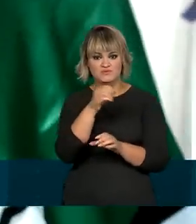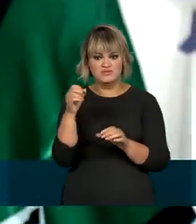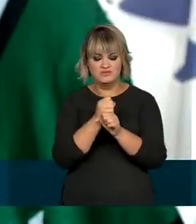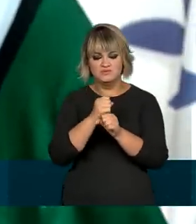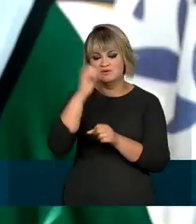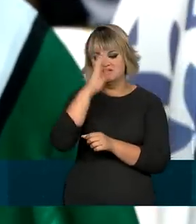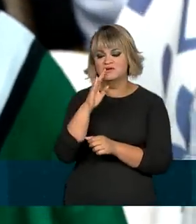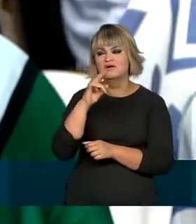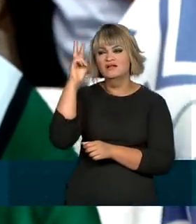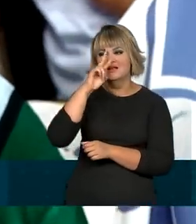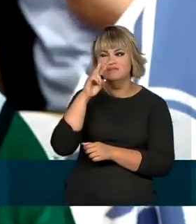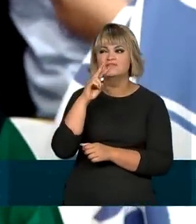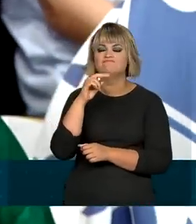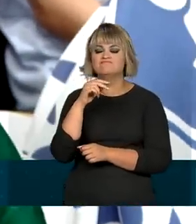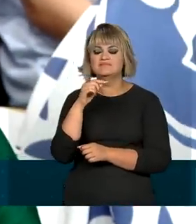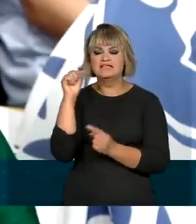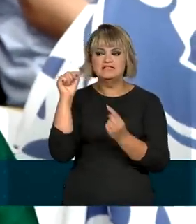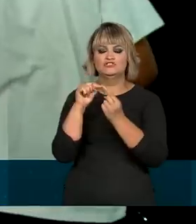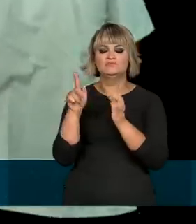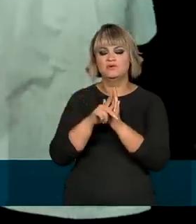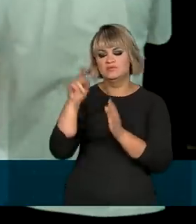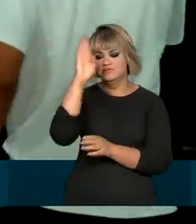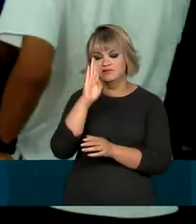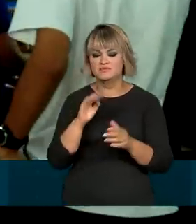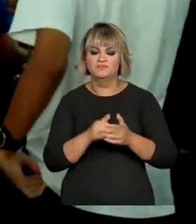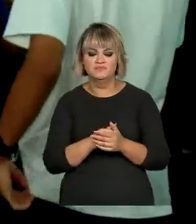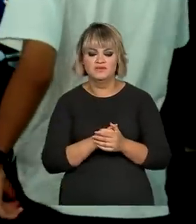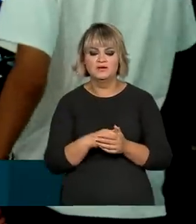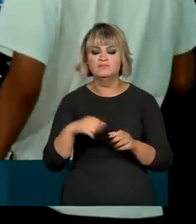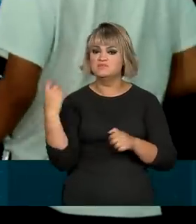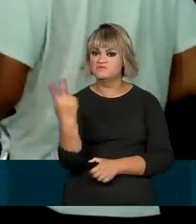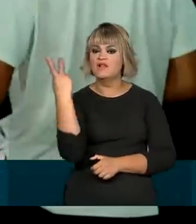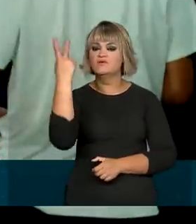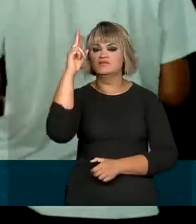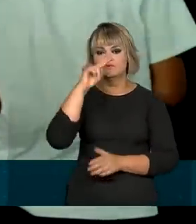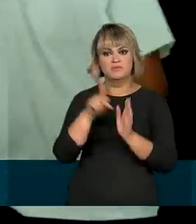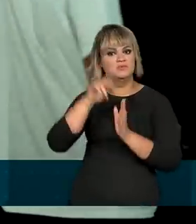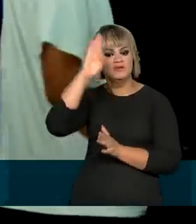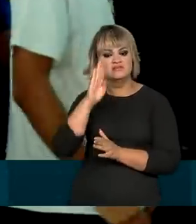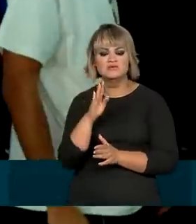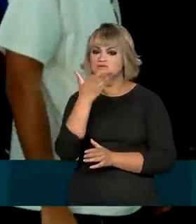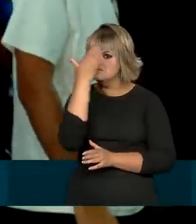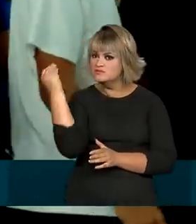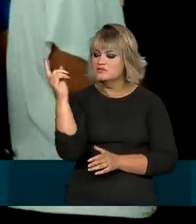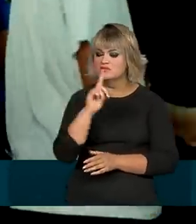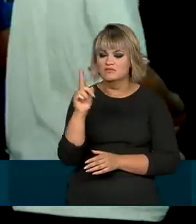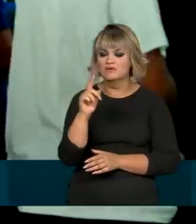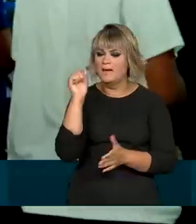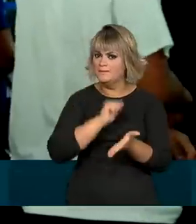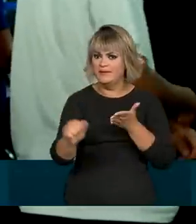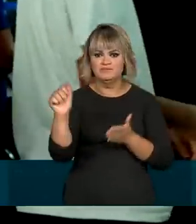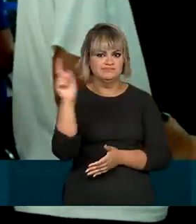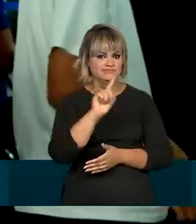mantém vivas a história e a identidade brasileira. Nós devemos valorizar a nossa história e não deixar que esqueçam, que apaguem a